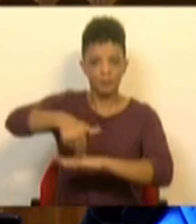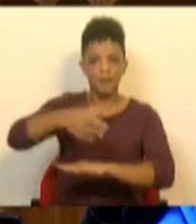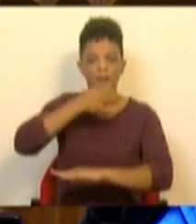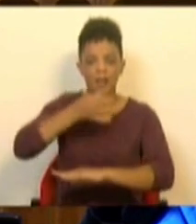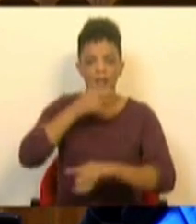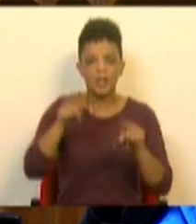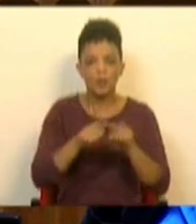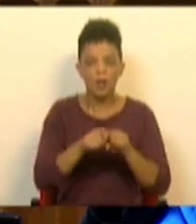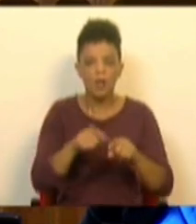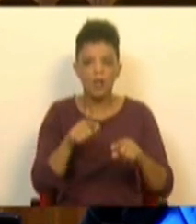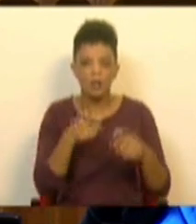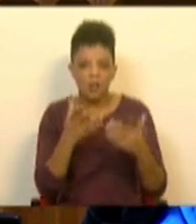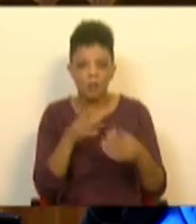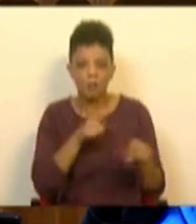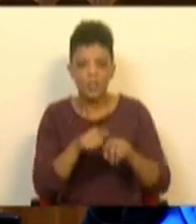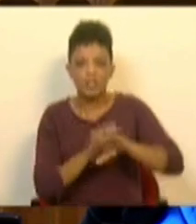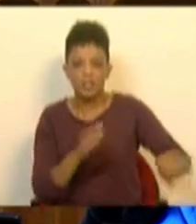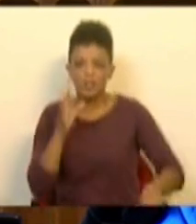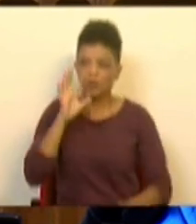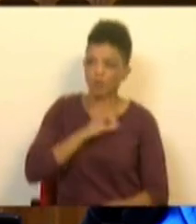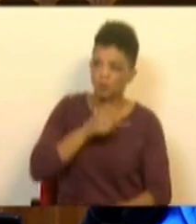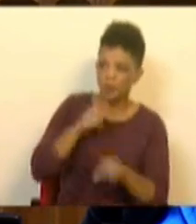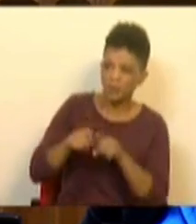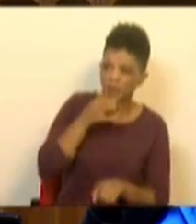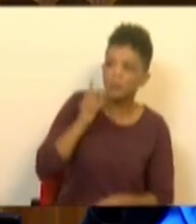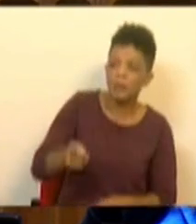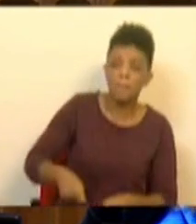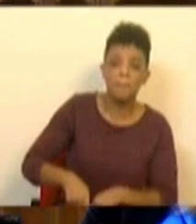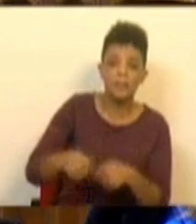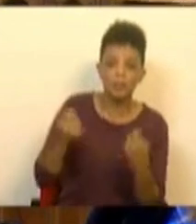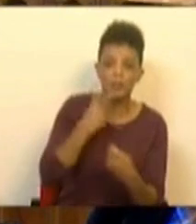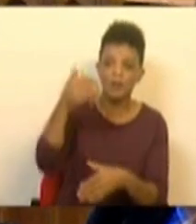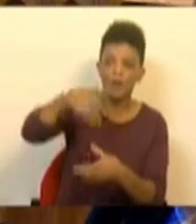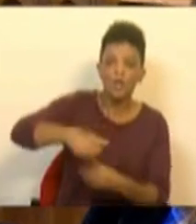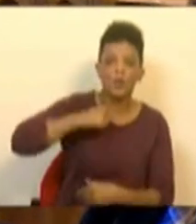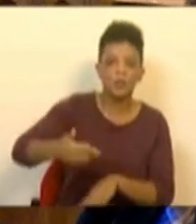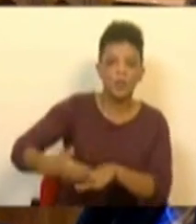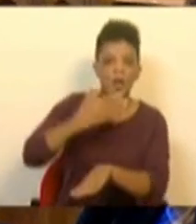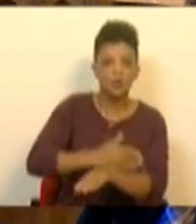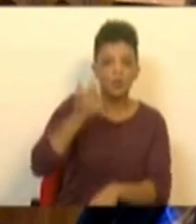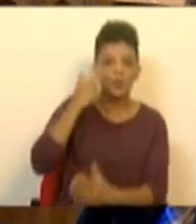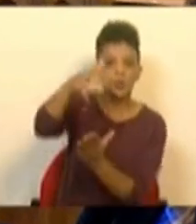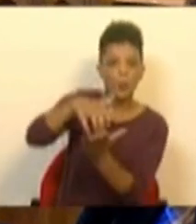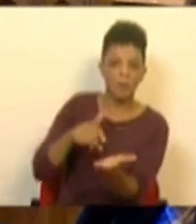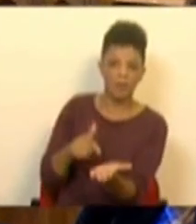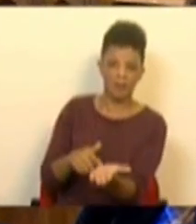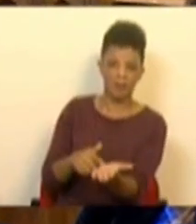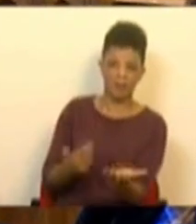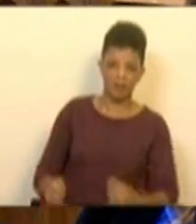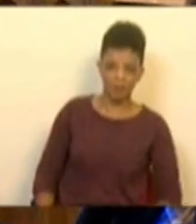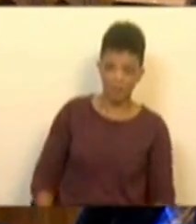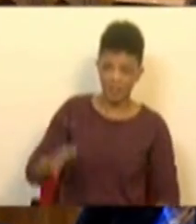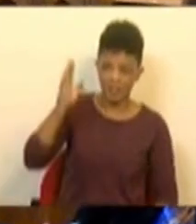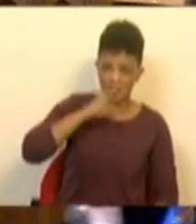do rolo compressor. Oh, Sr. Deputado, estamos a falar do partido que anunciou o voto contra antes de conhecer o documento. Se há rolo